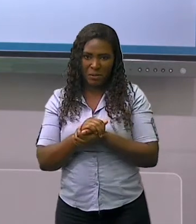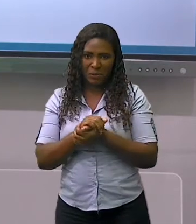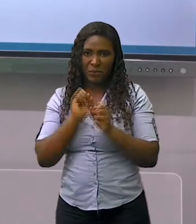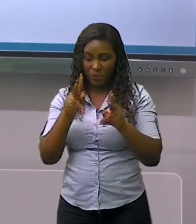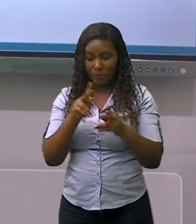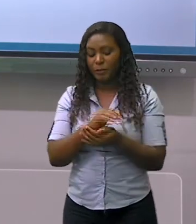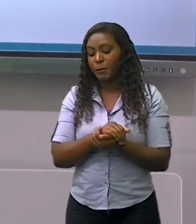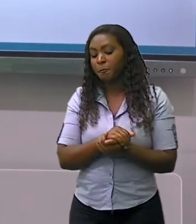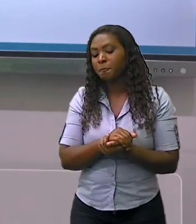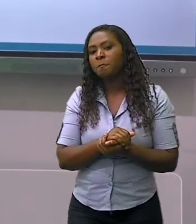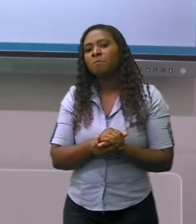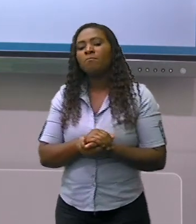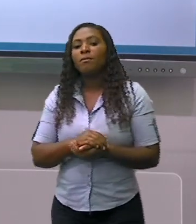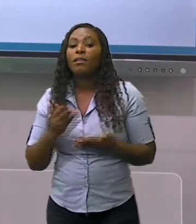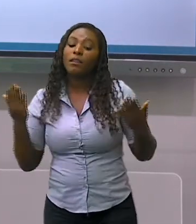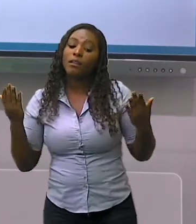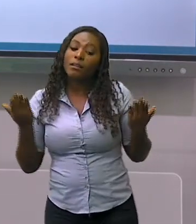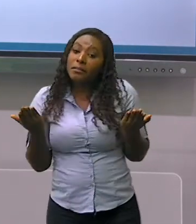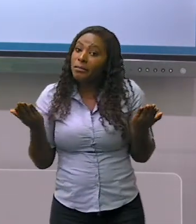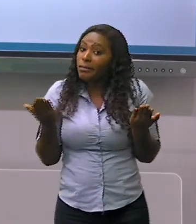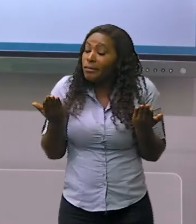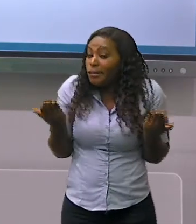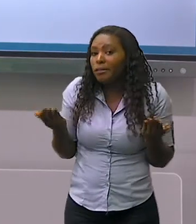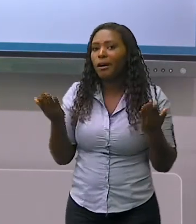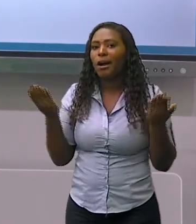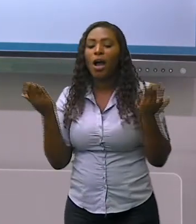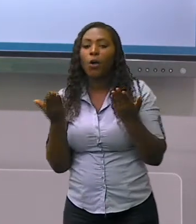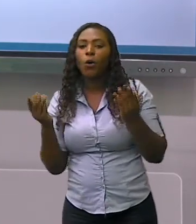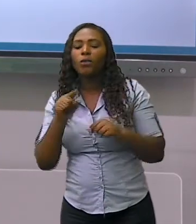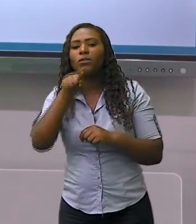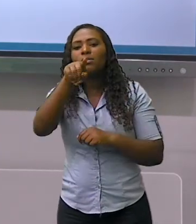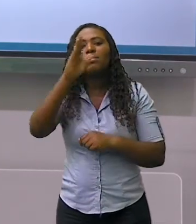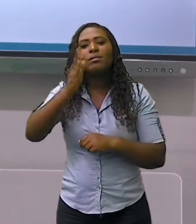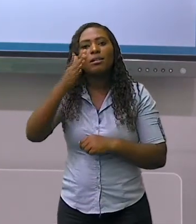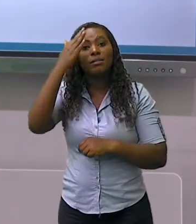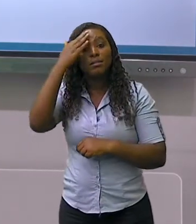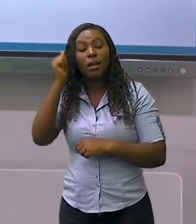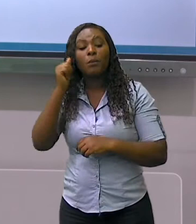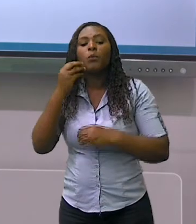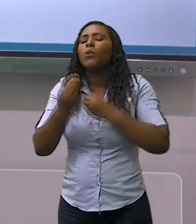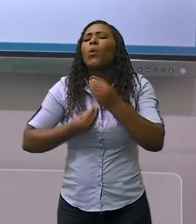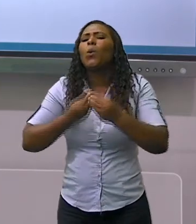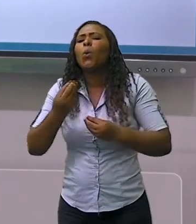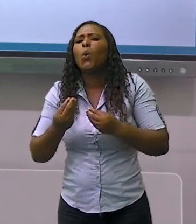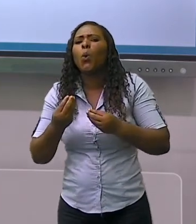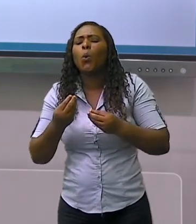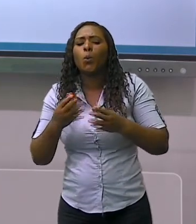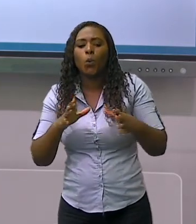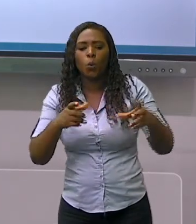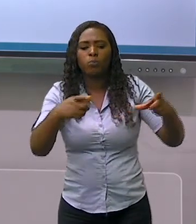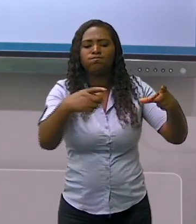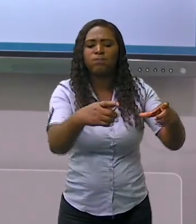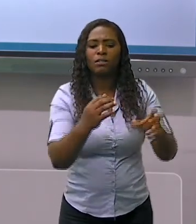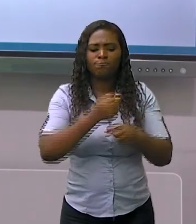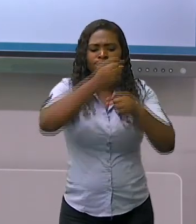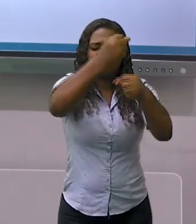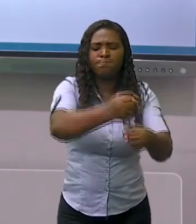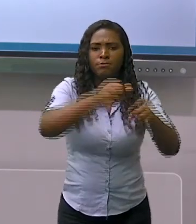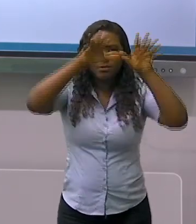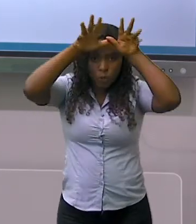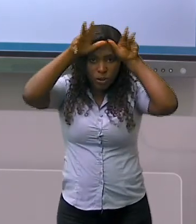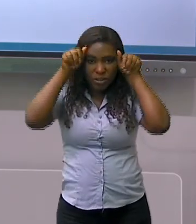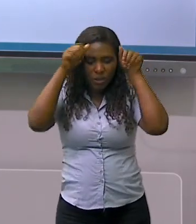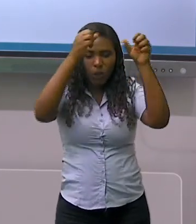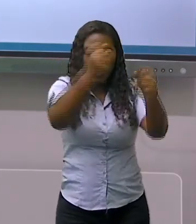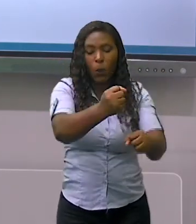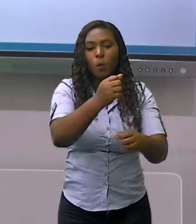agora que você conheceu um pouco sobre o surgimento dos quilombos, você sabe me dizer se ainda